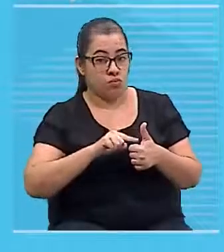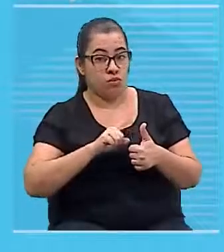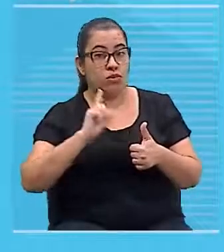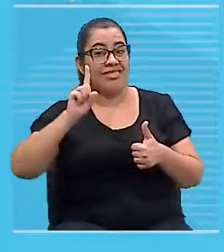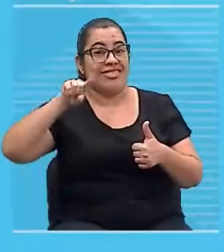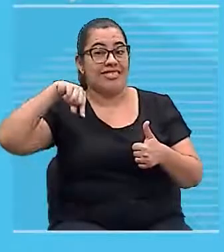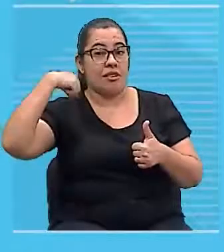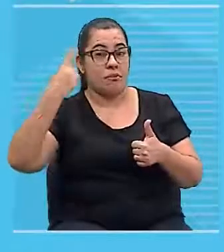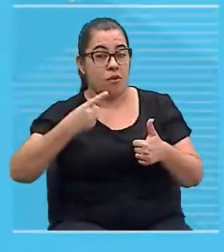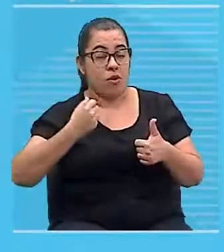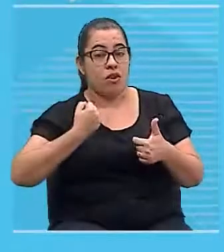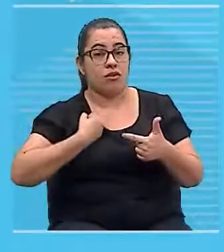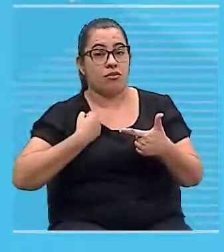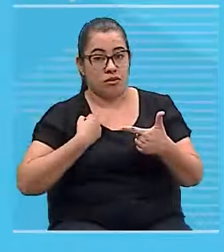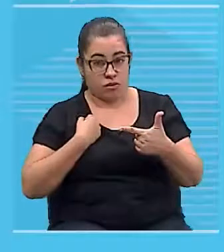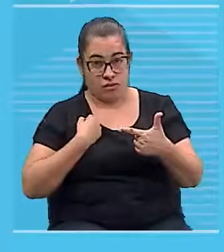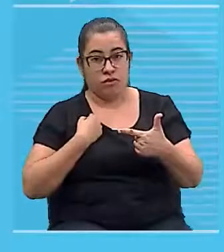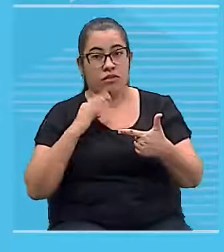só existe essa.